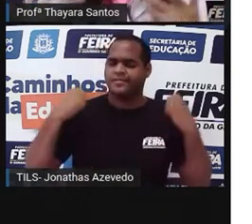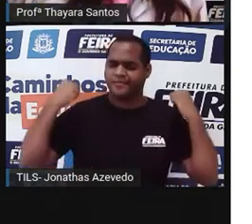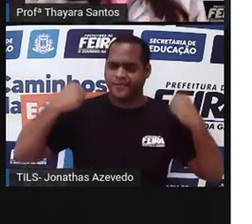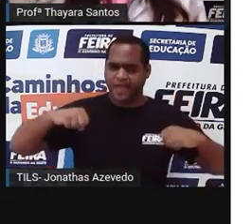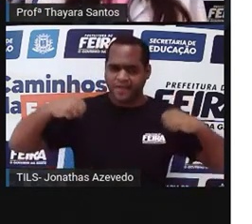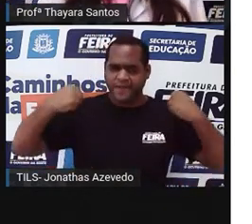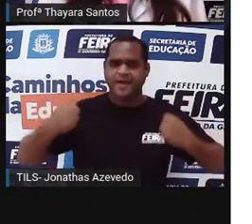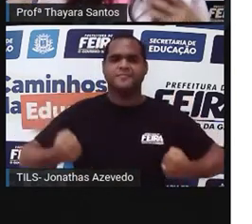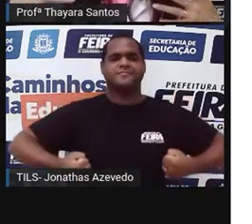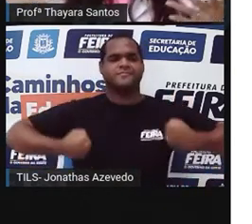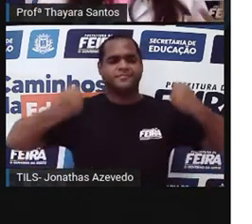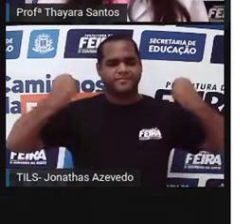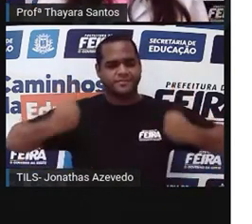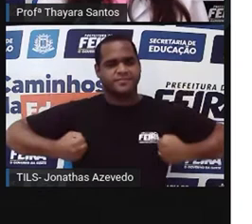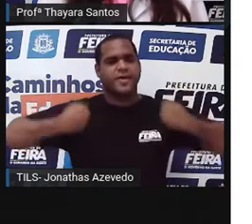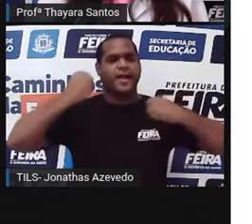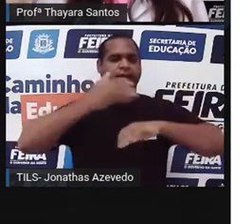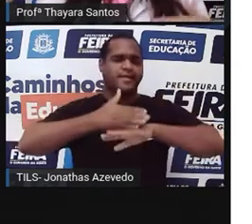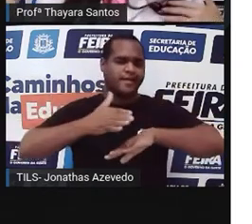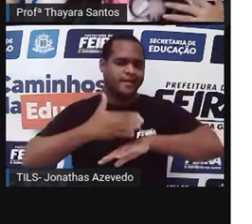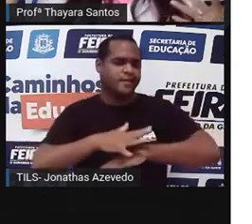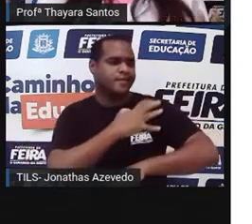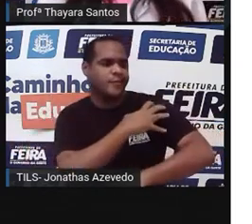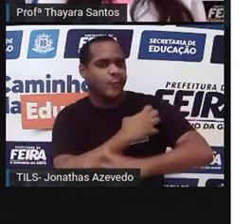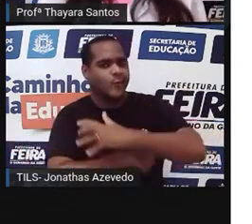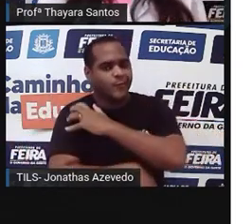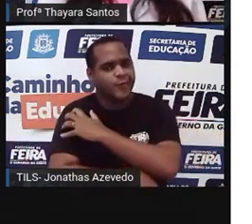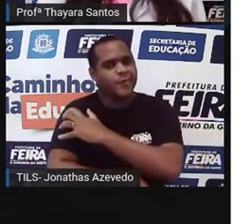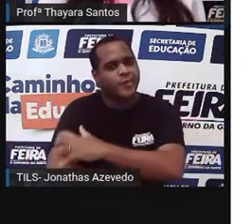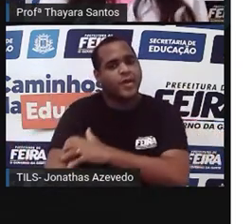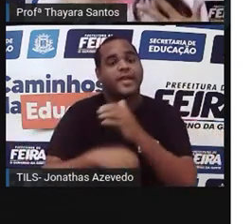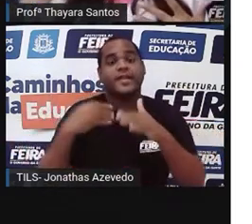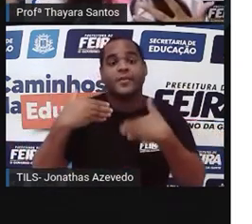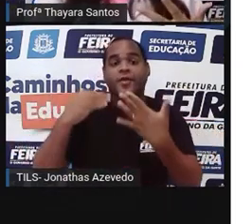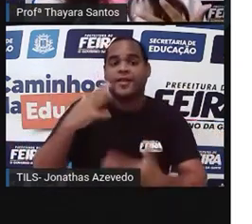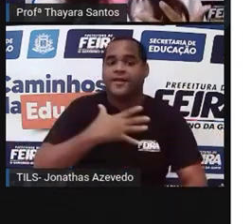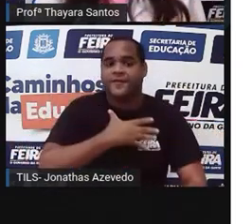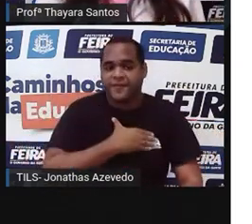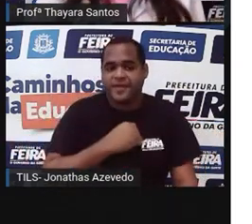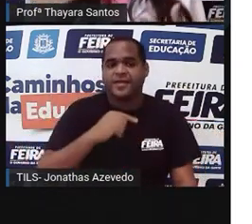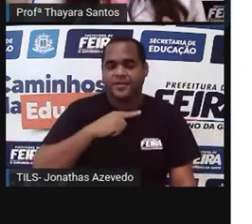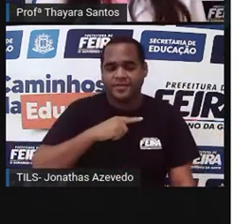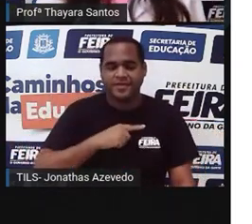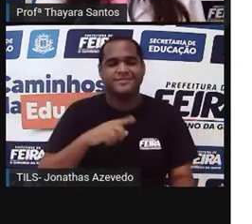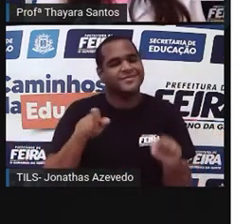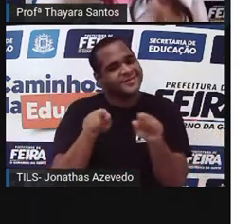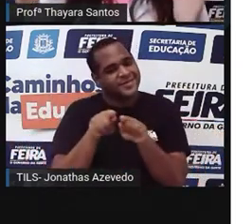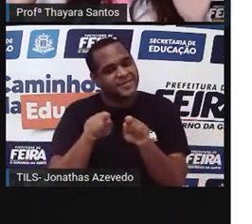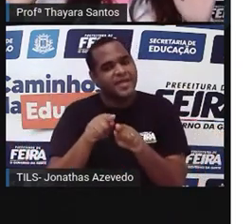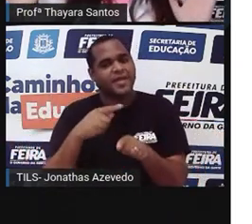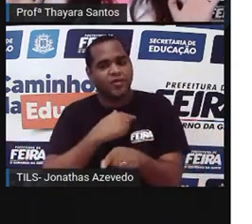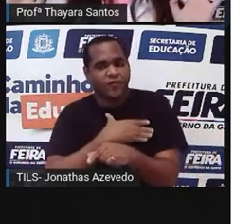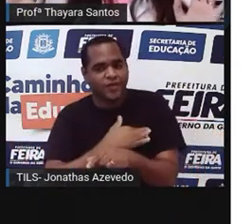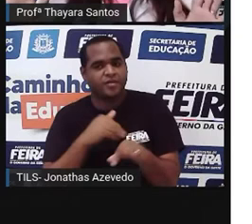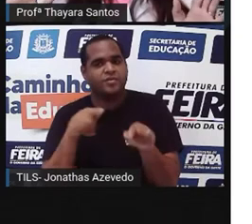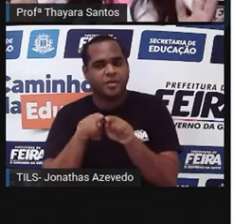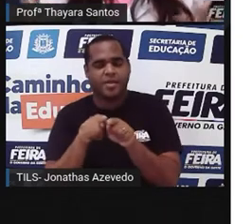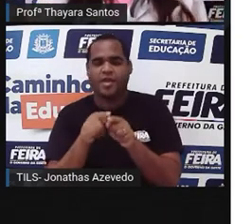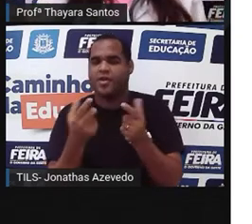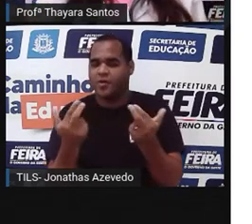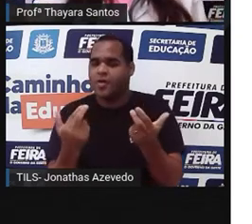muito, ele treina muito, é todo musculoso, quando ele tiver filhos, os filhos dele também vão ser, já vão nascer todos